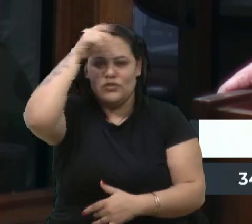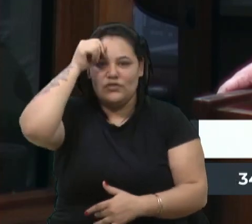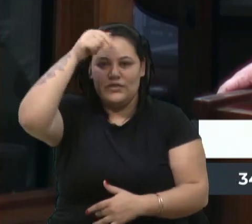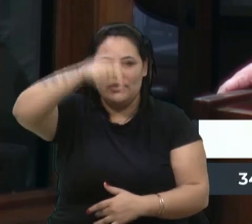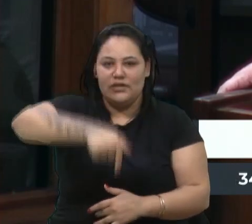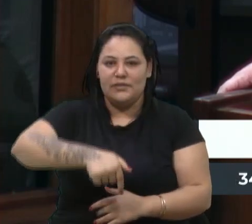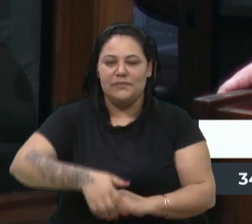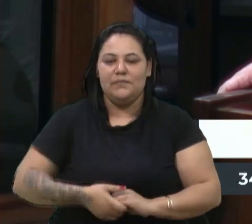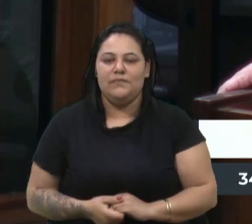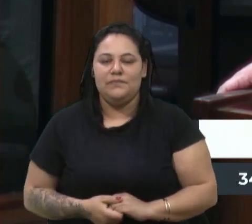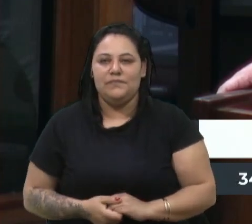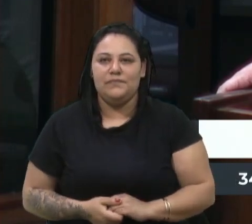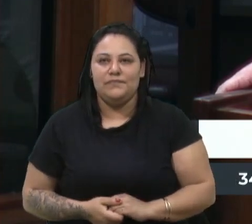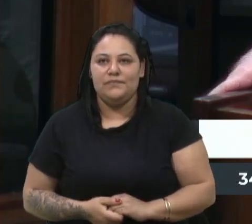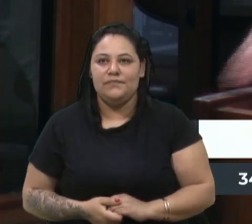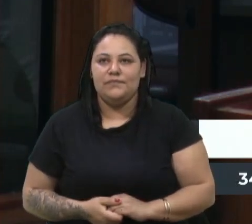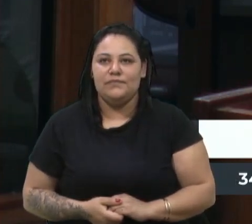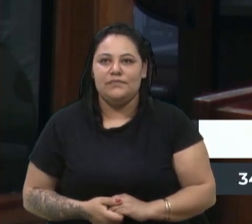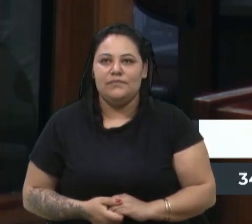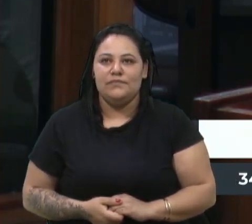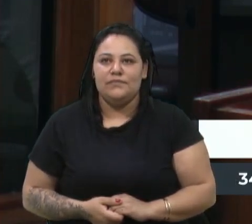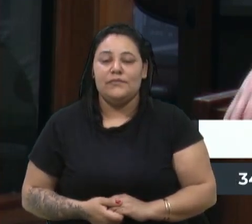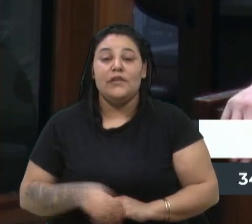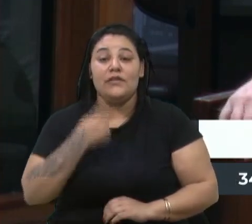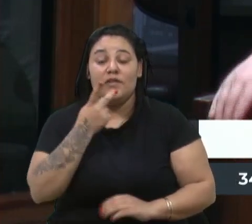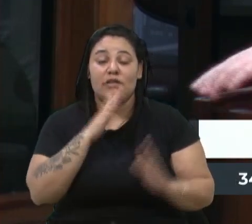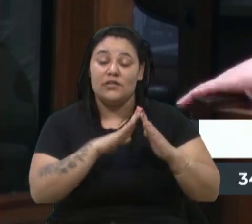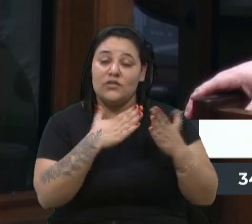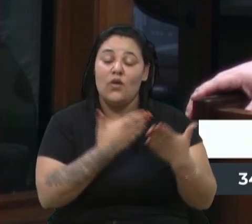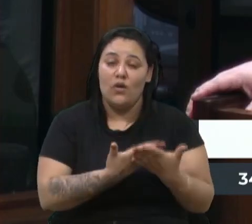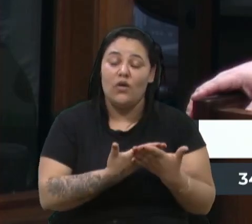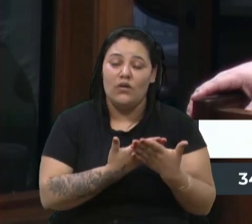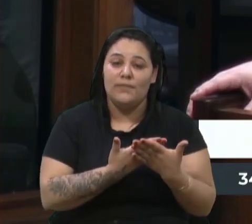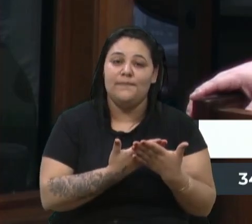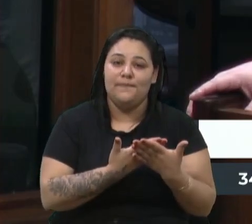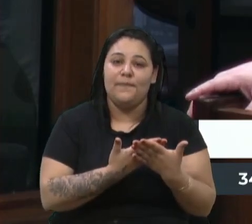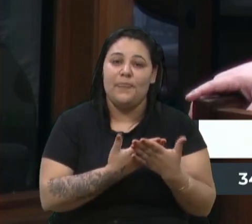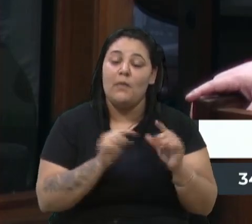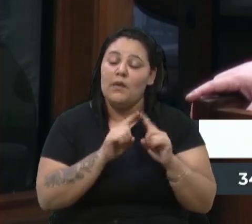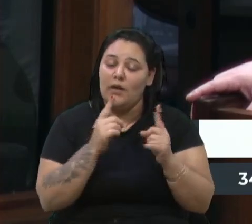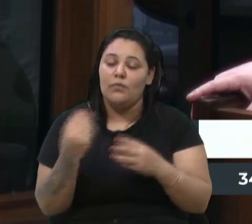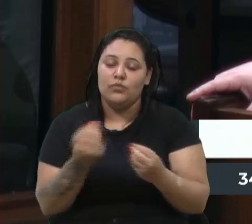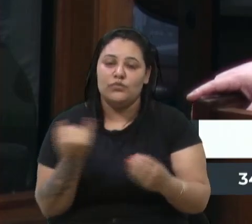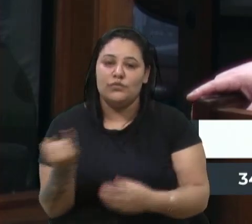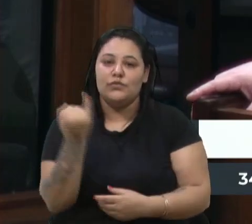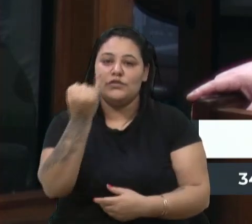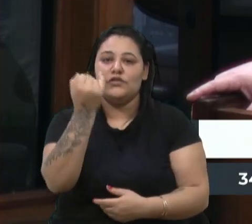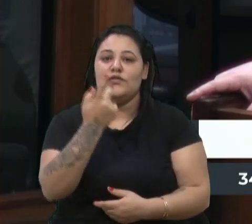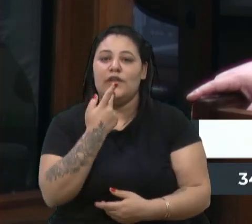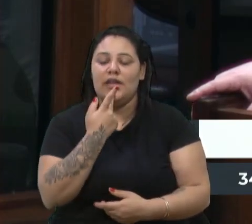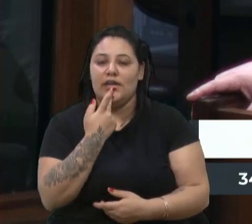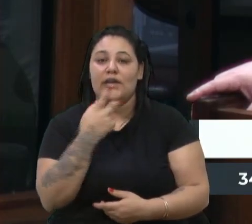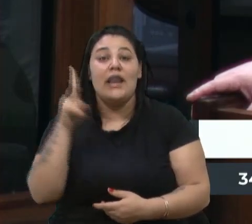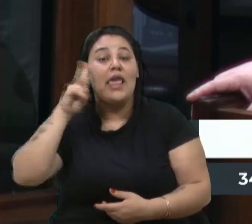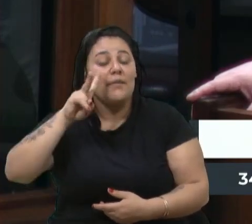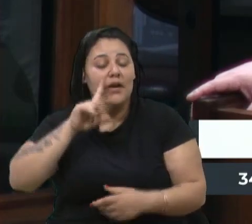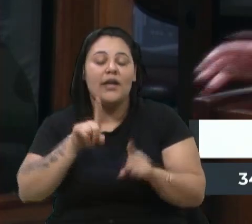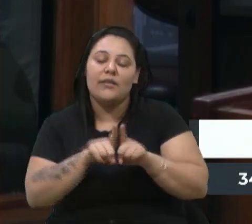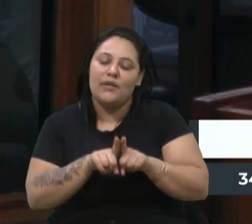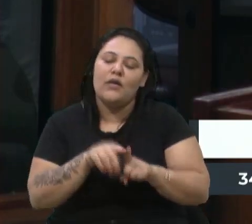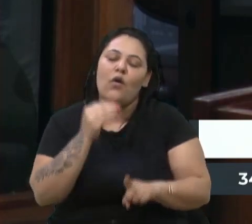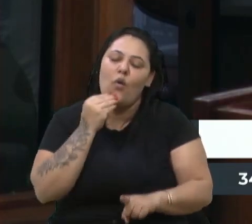da Juventude. Isso eu trago do Colégio Tiradentes, mas é muito importante a gente ressaltar isso, e também